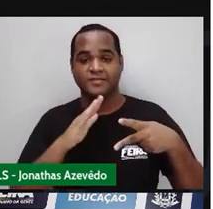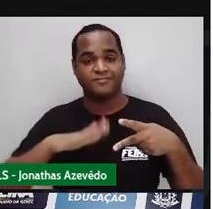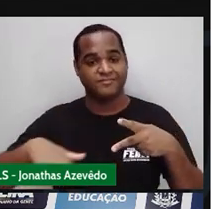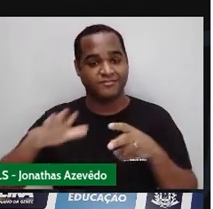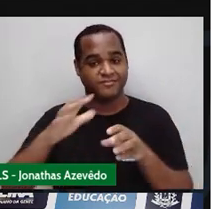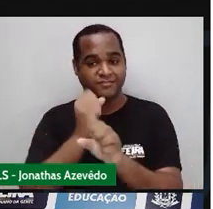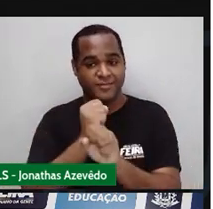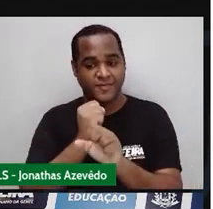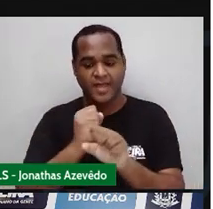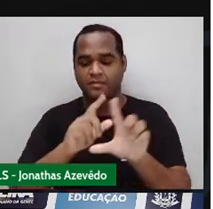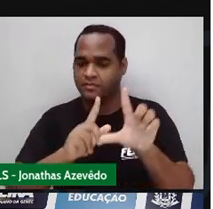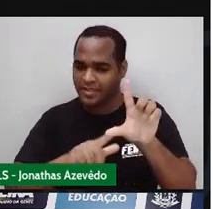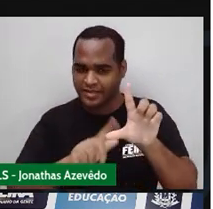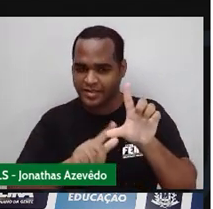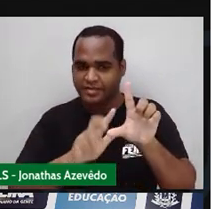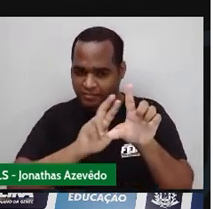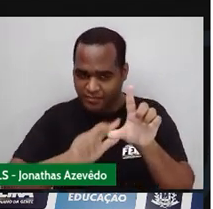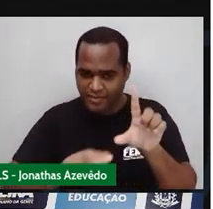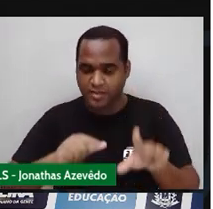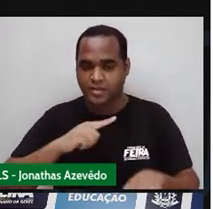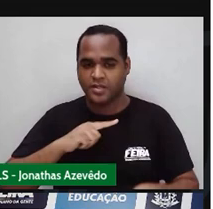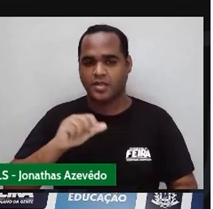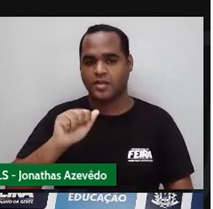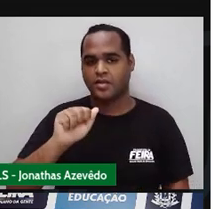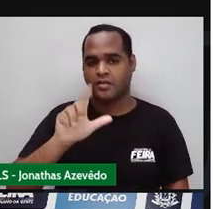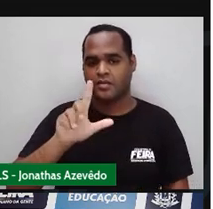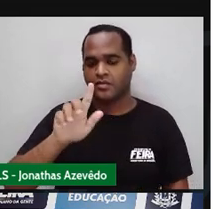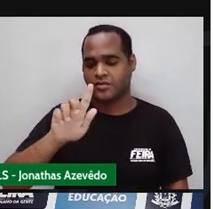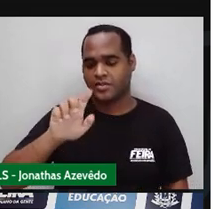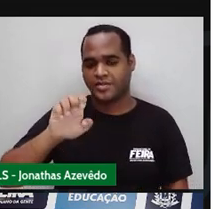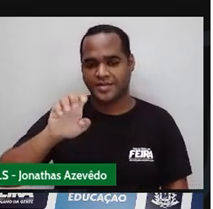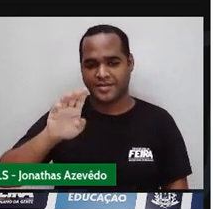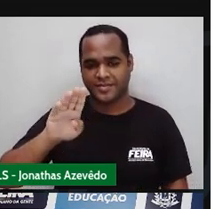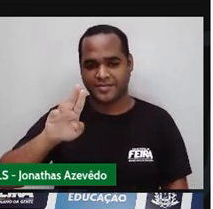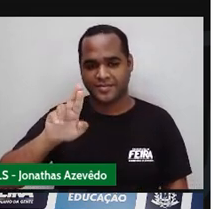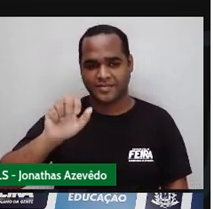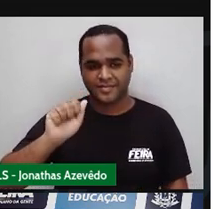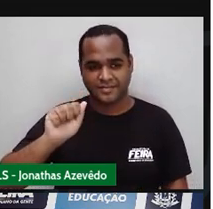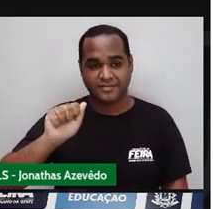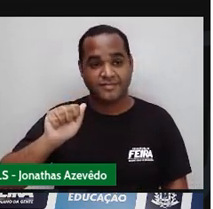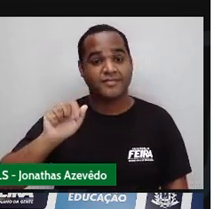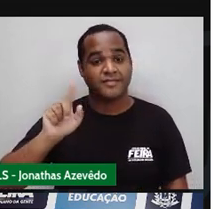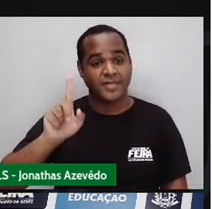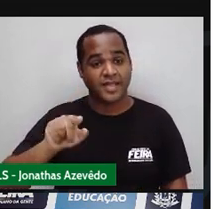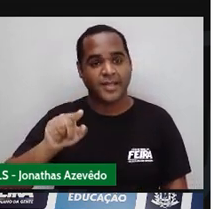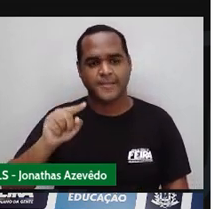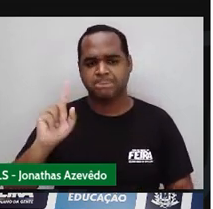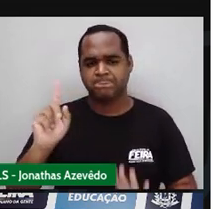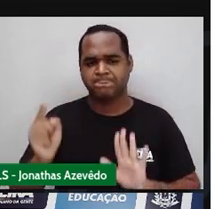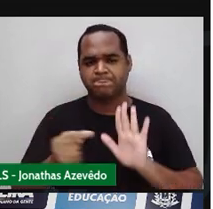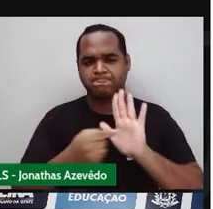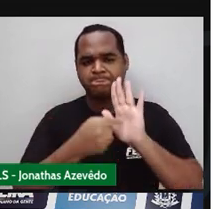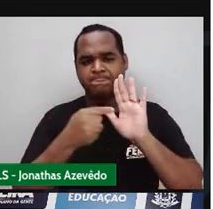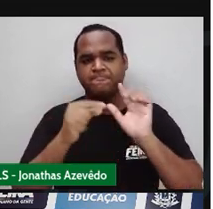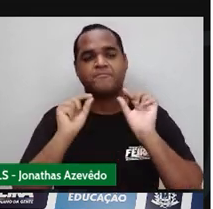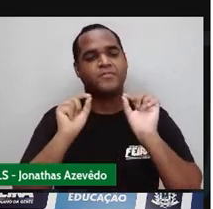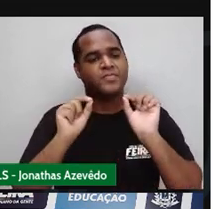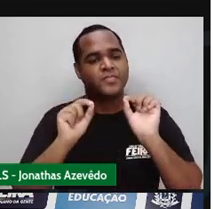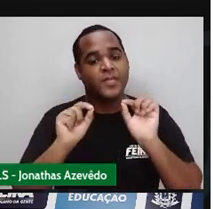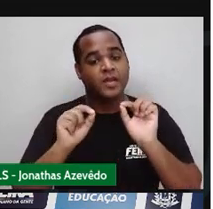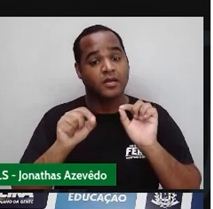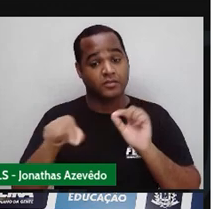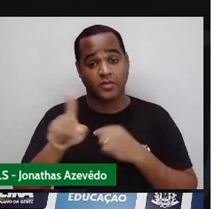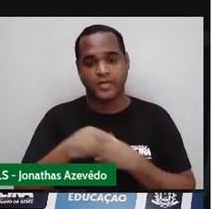matemática Que envolve letras Tá? Que é a chamada Álgebra E o objetivo Maior Que foi